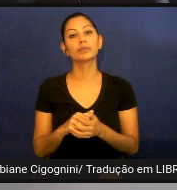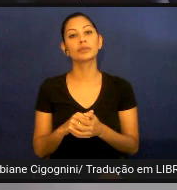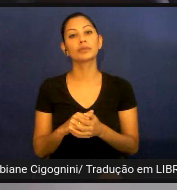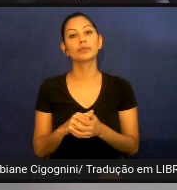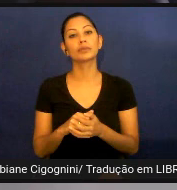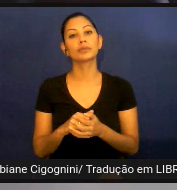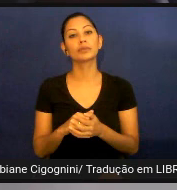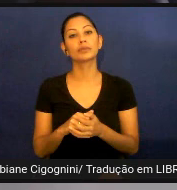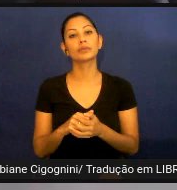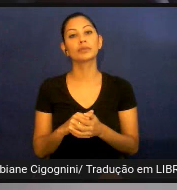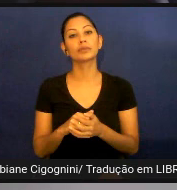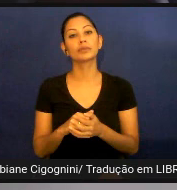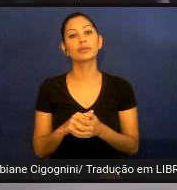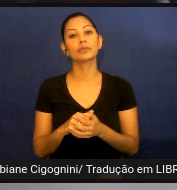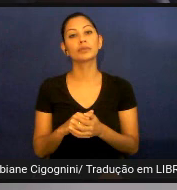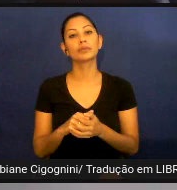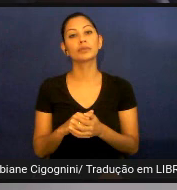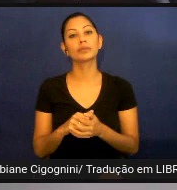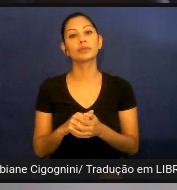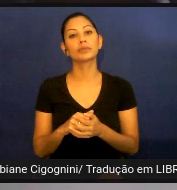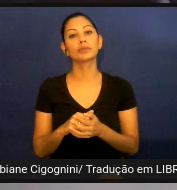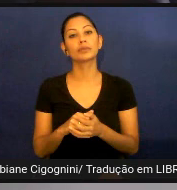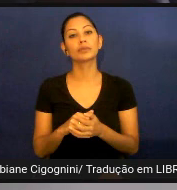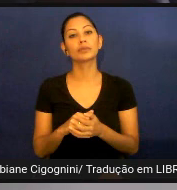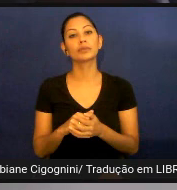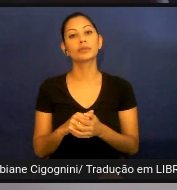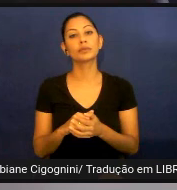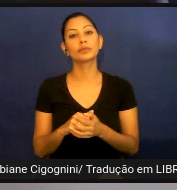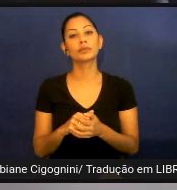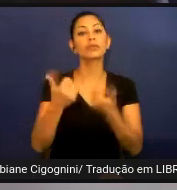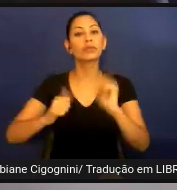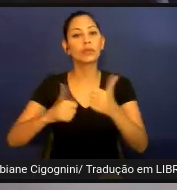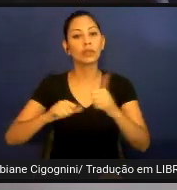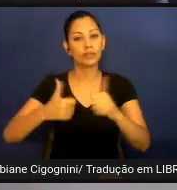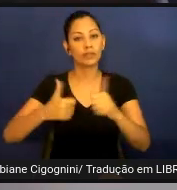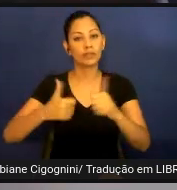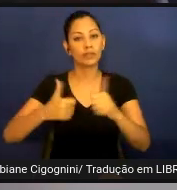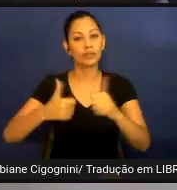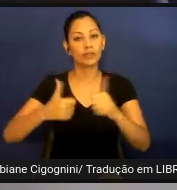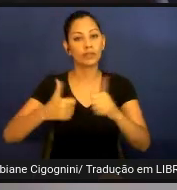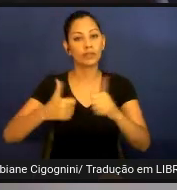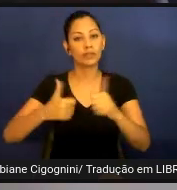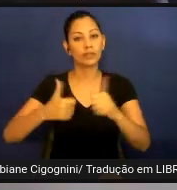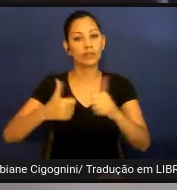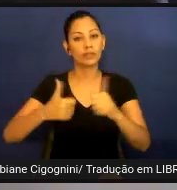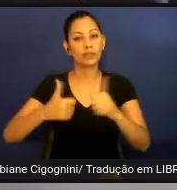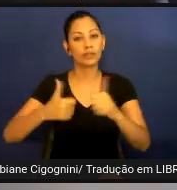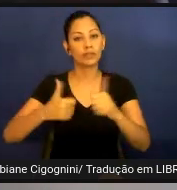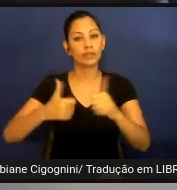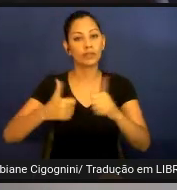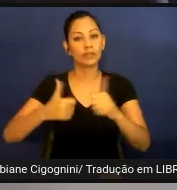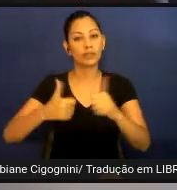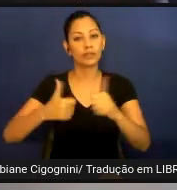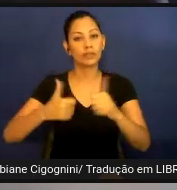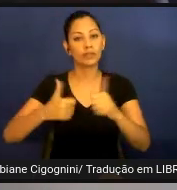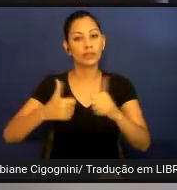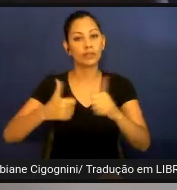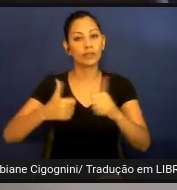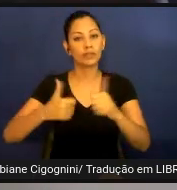uma fase pronta porém queremos validar com alunos surdos já temos